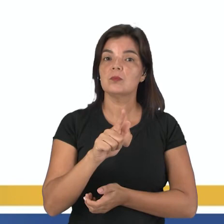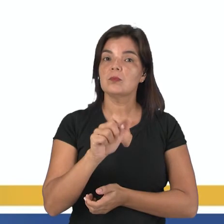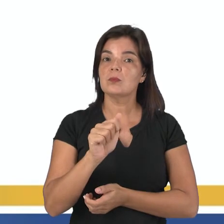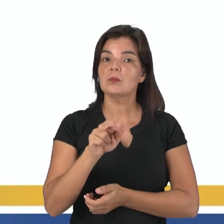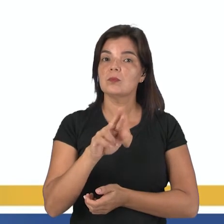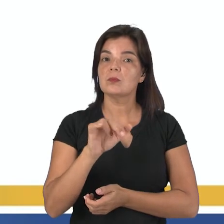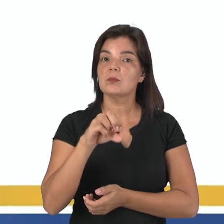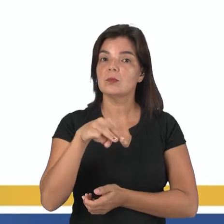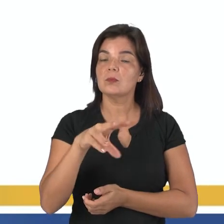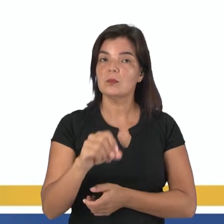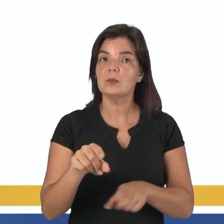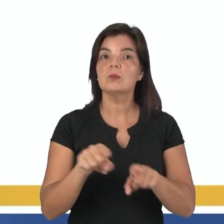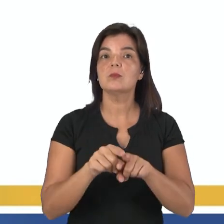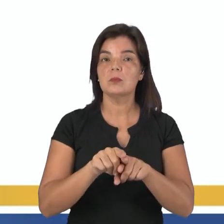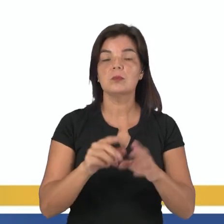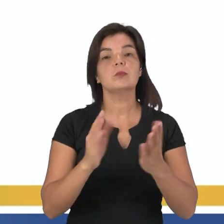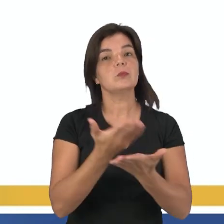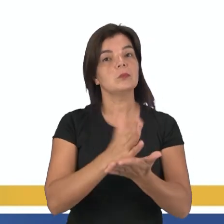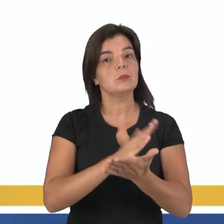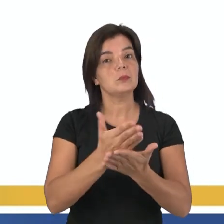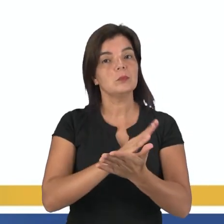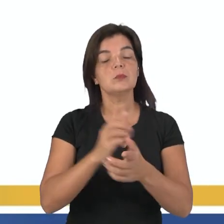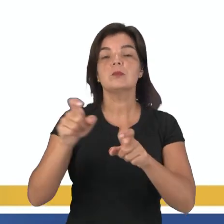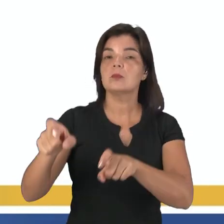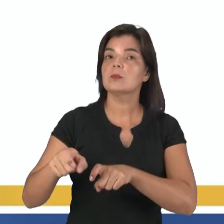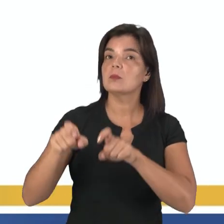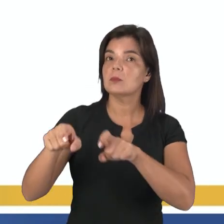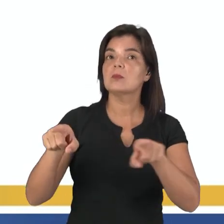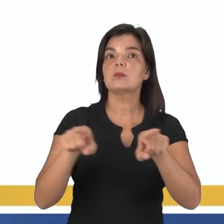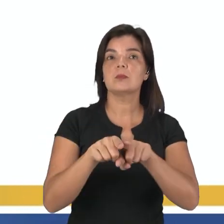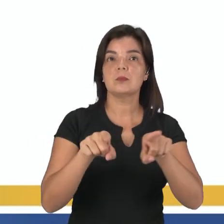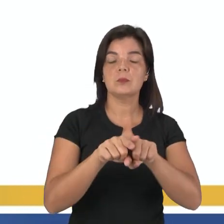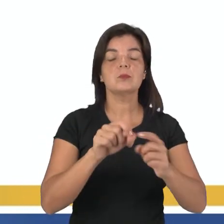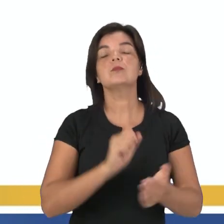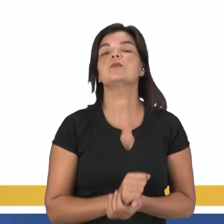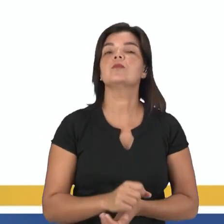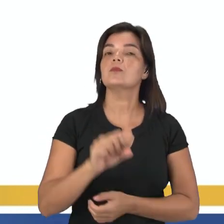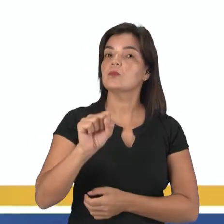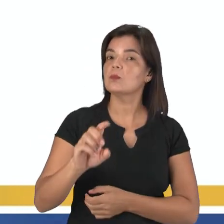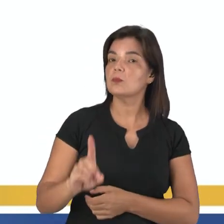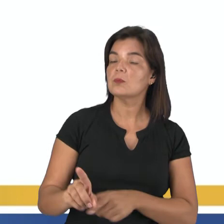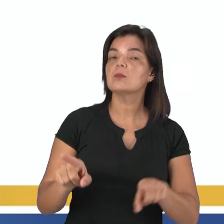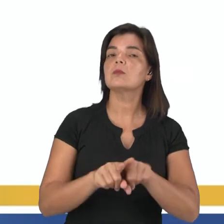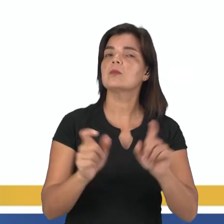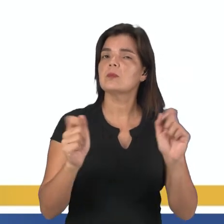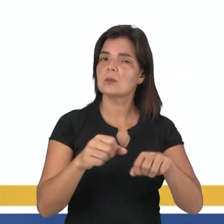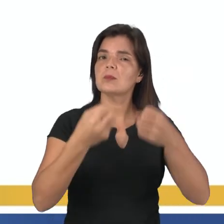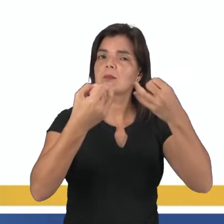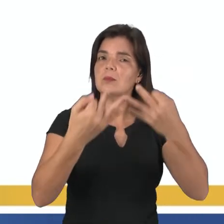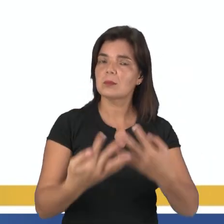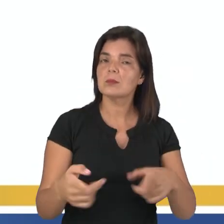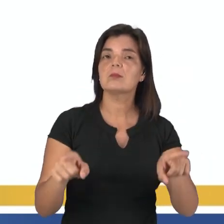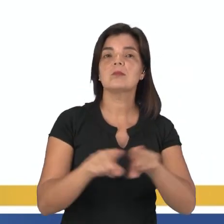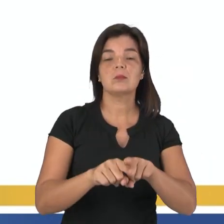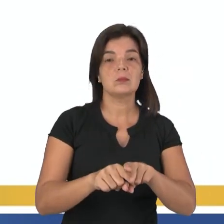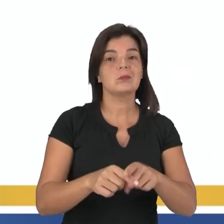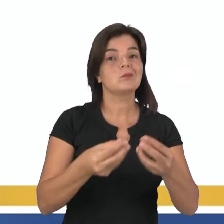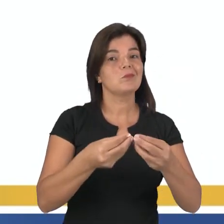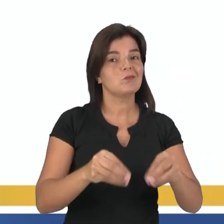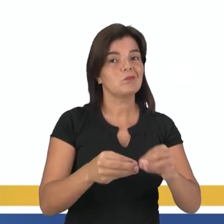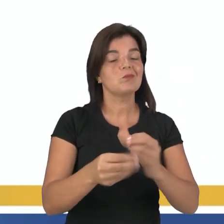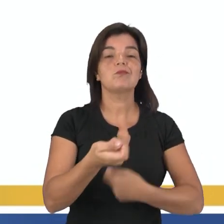as fronteiras agrícolas. O desinteresse dos migrantes pelas metrópoles da região sudeste pode ser explicado pela crise